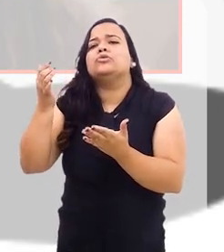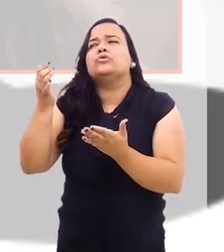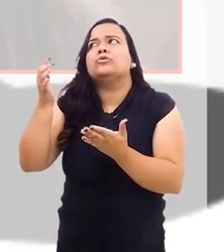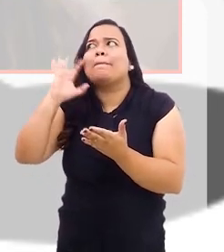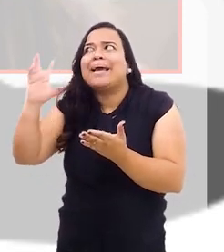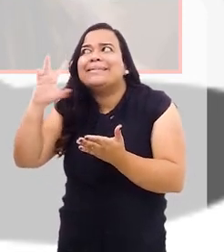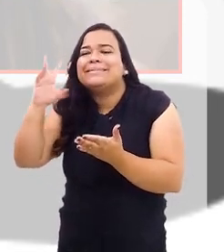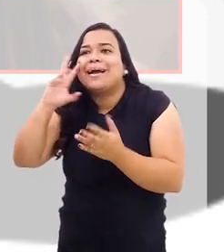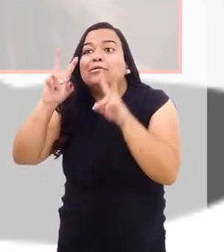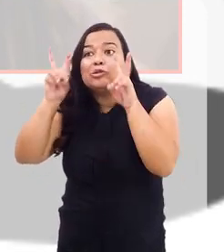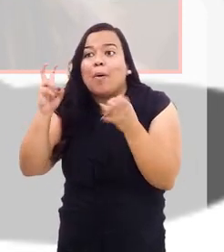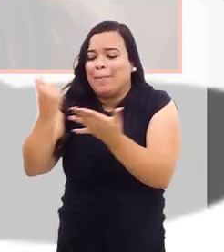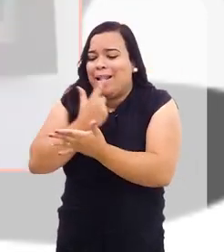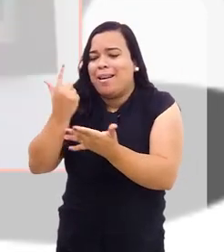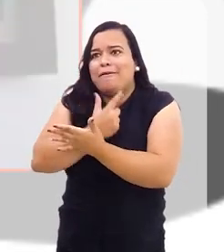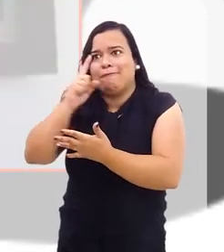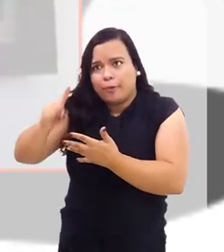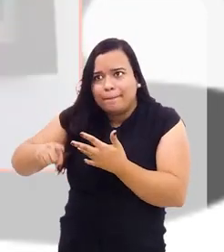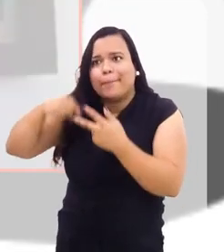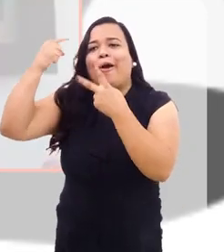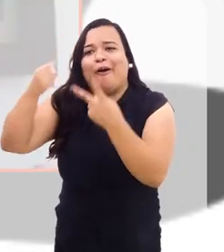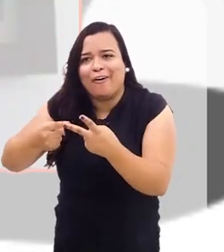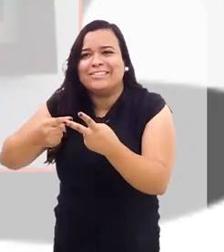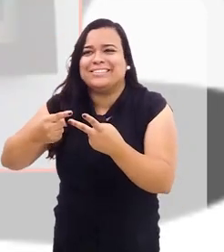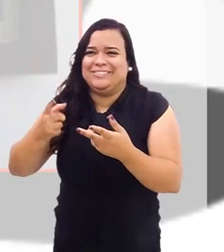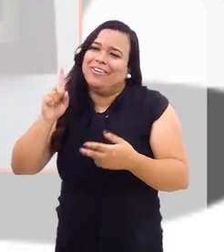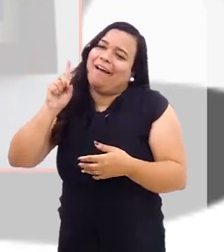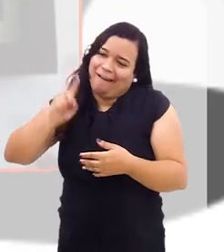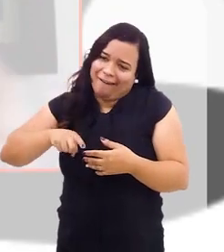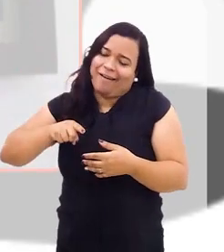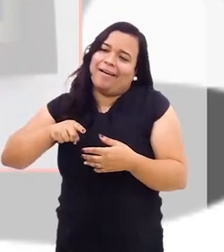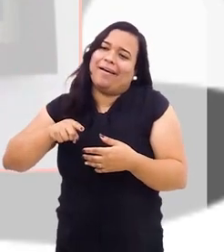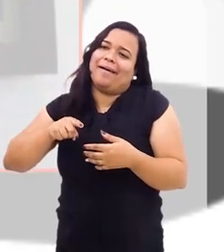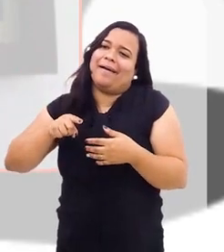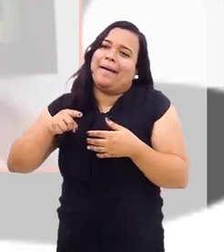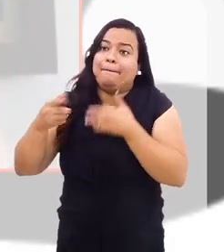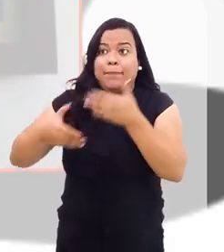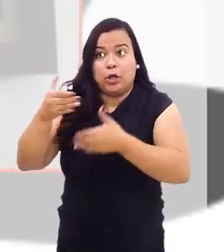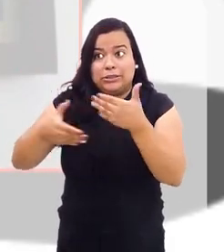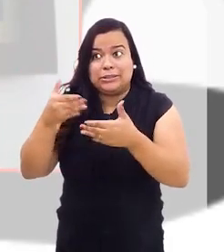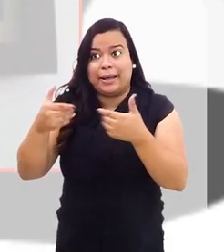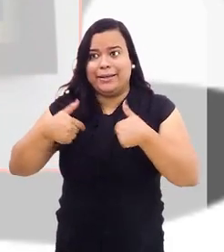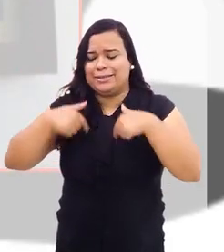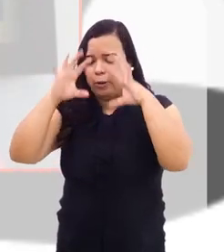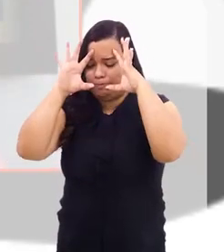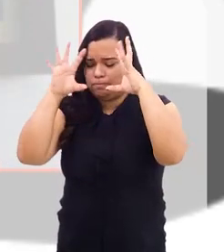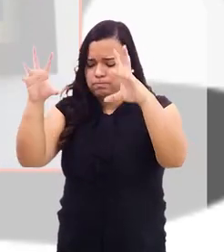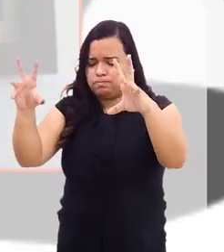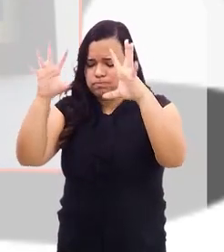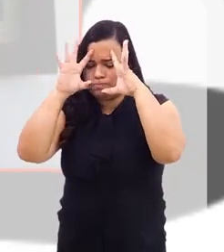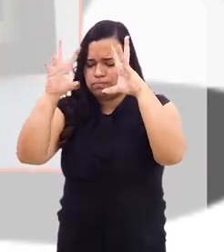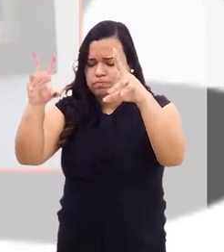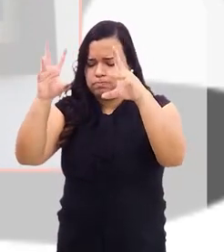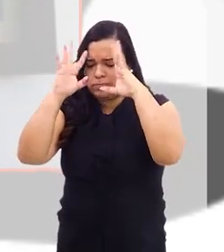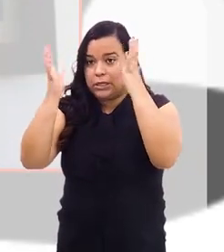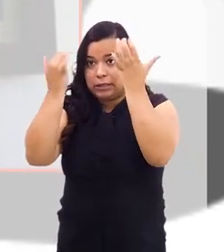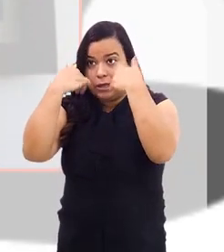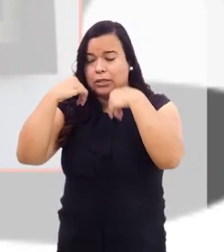desenhar o meu próximo livro, é um processo onde eu tenho que fazer uma introspecção muito forte